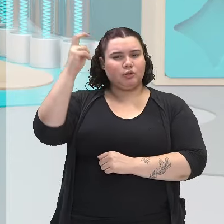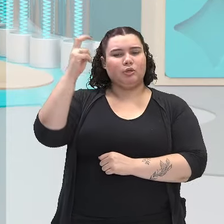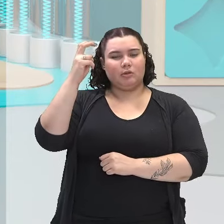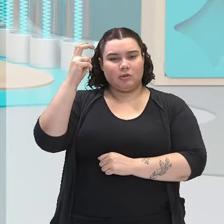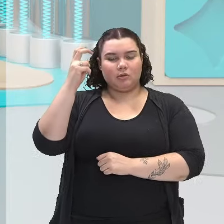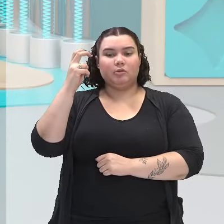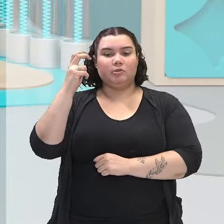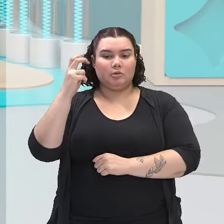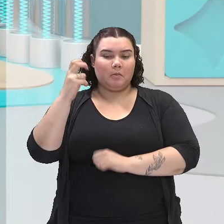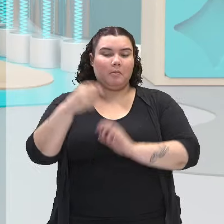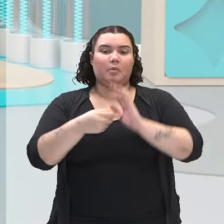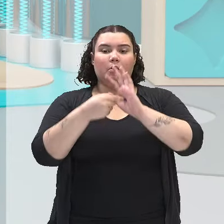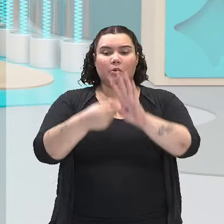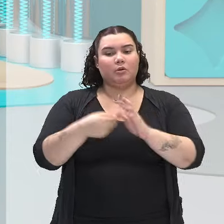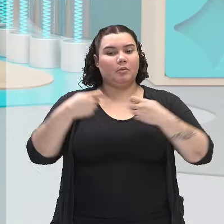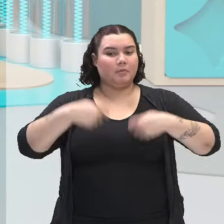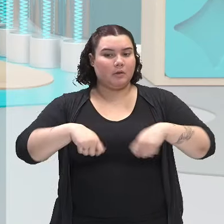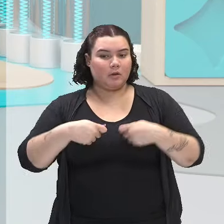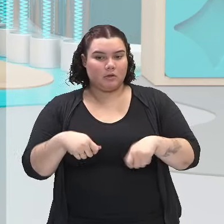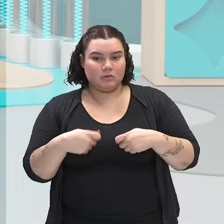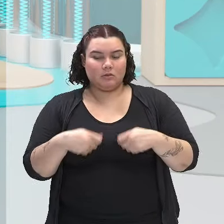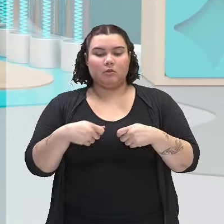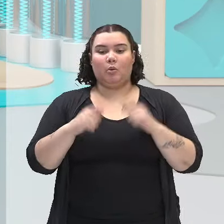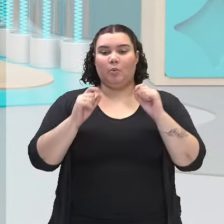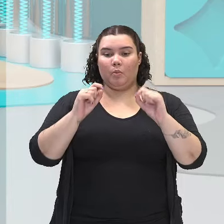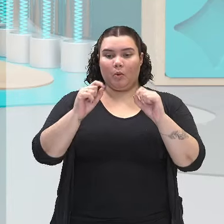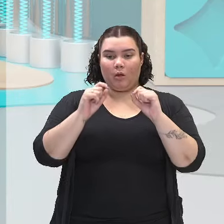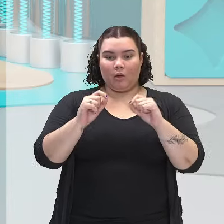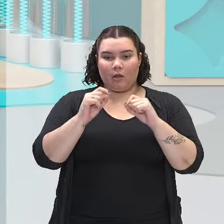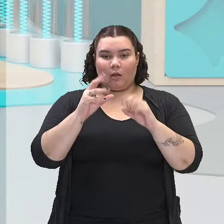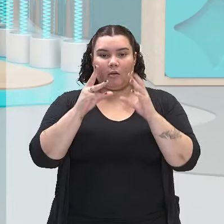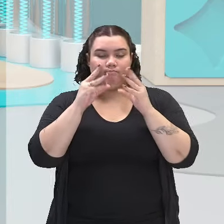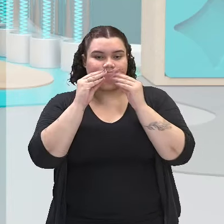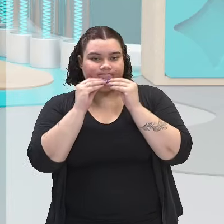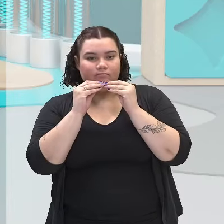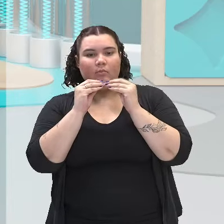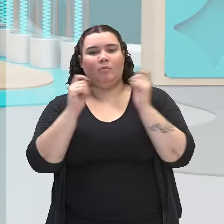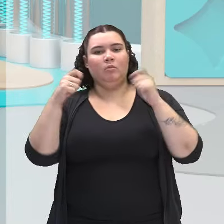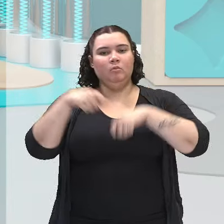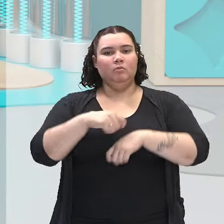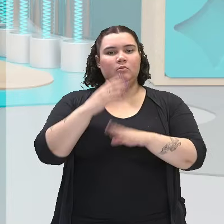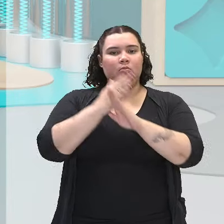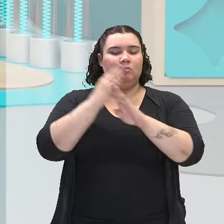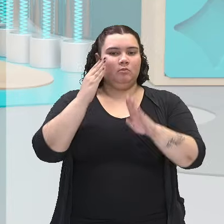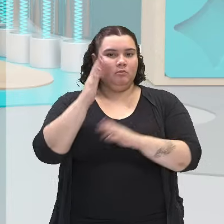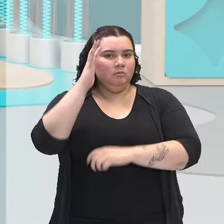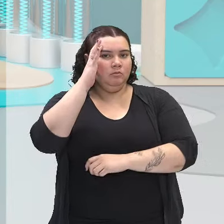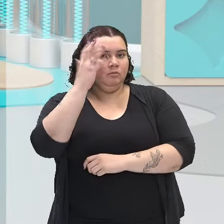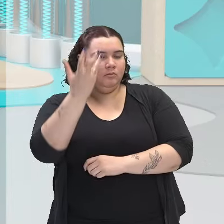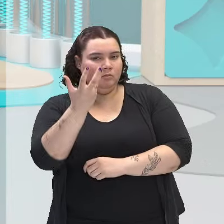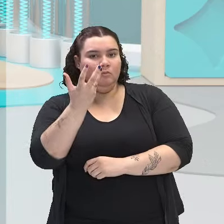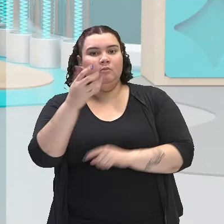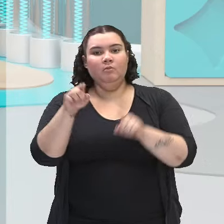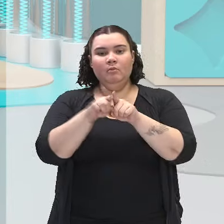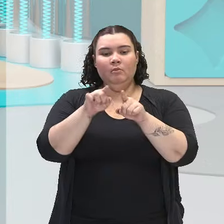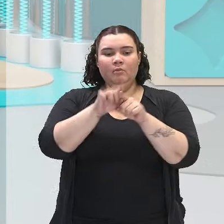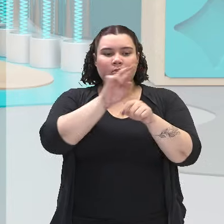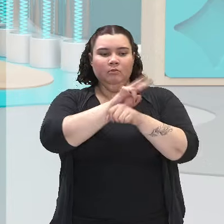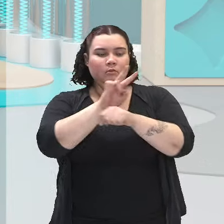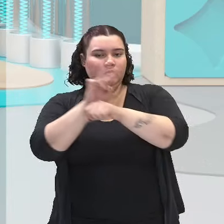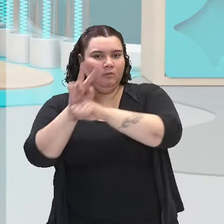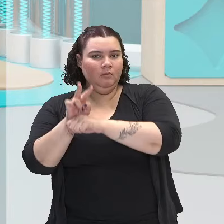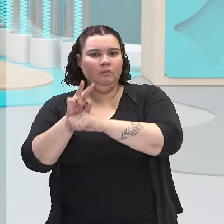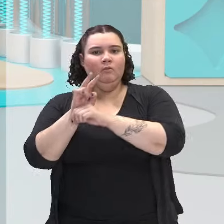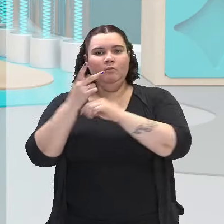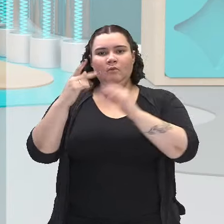necessidade de silenciar para encontrar soluções e proteger o lar